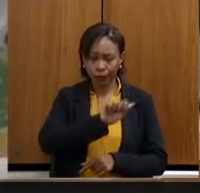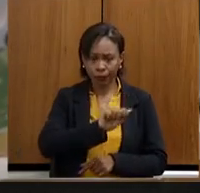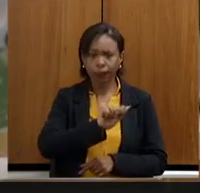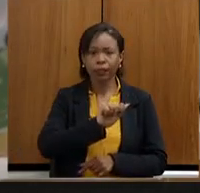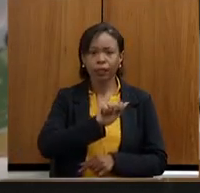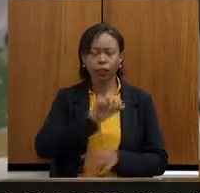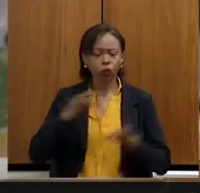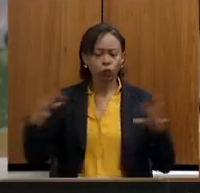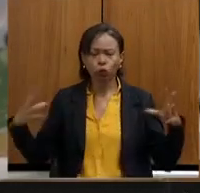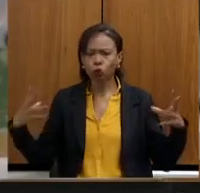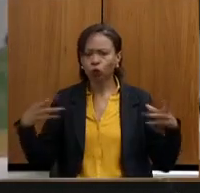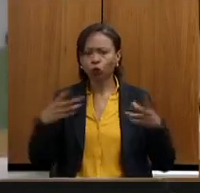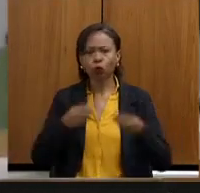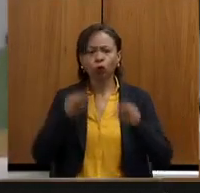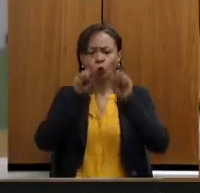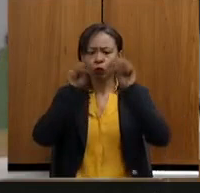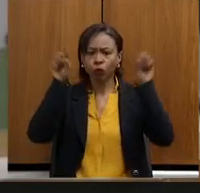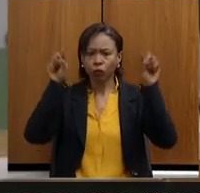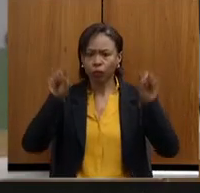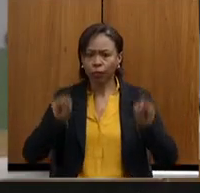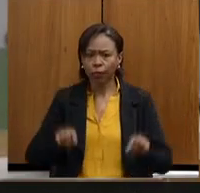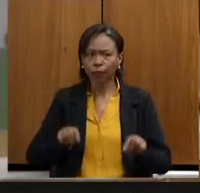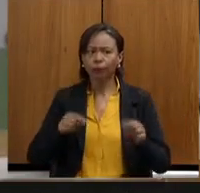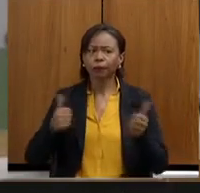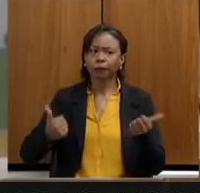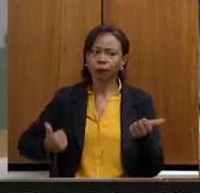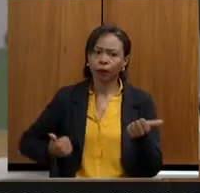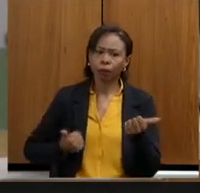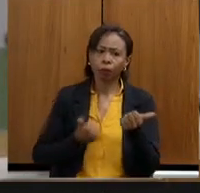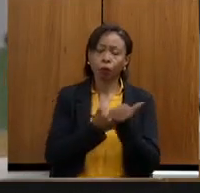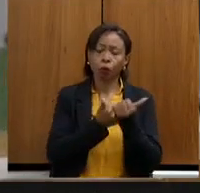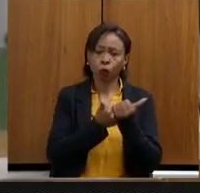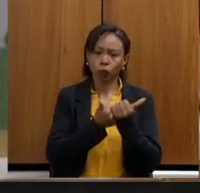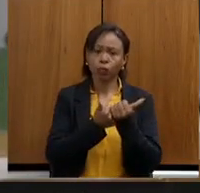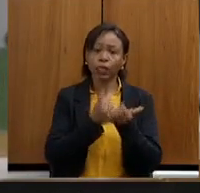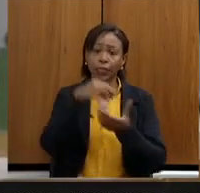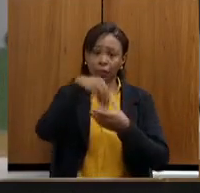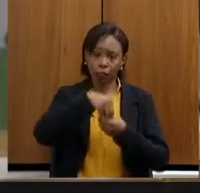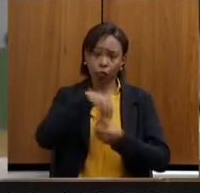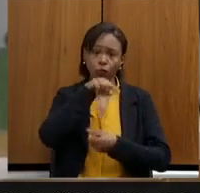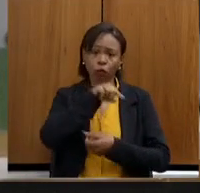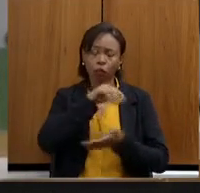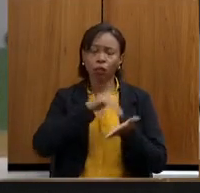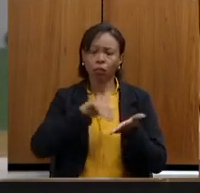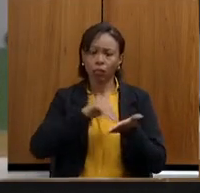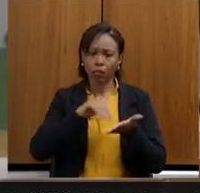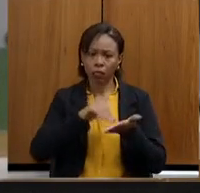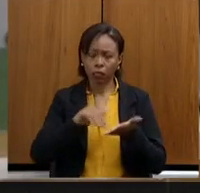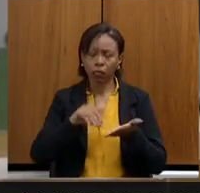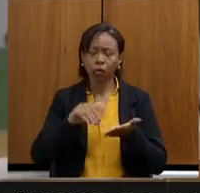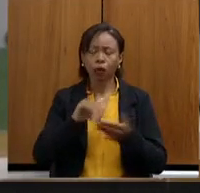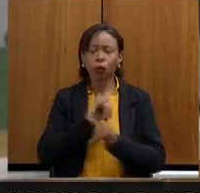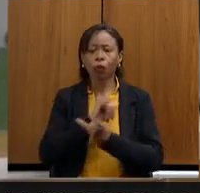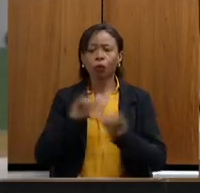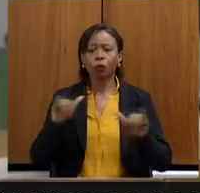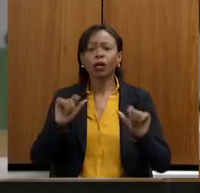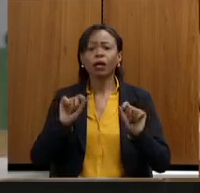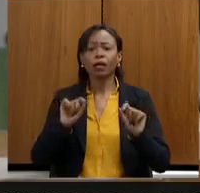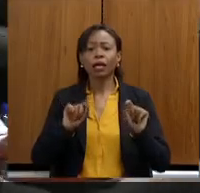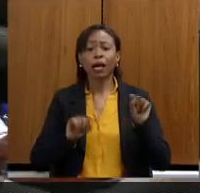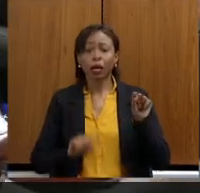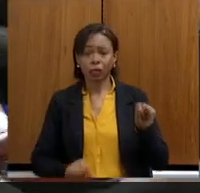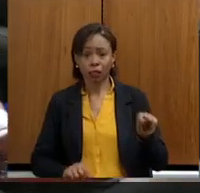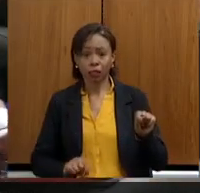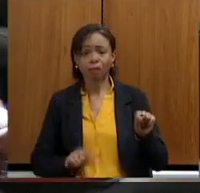os funcionários, colaboradores da Secretaria, dizer que a Secretaria tem sido muito importante